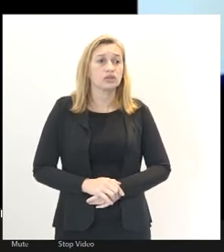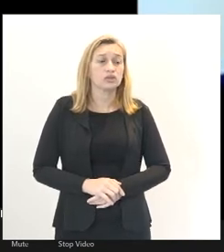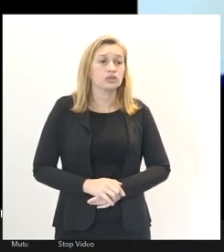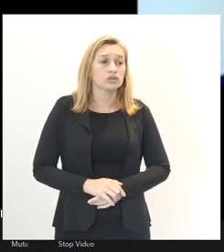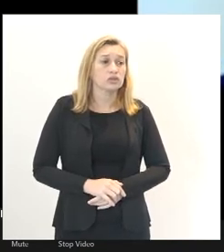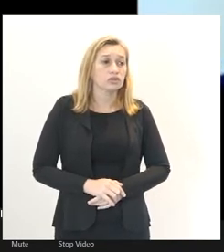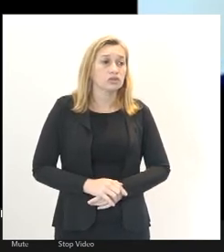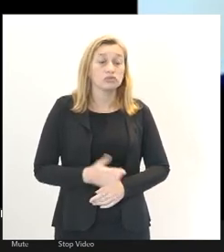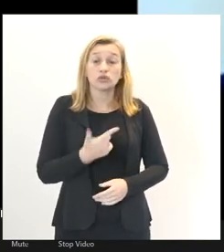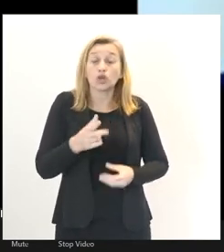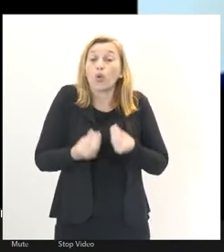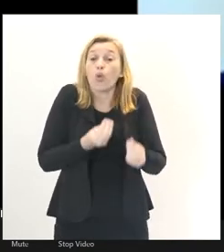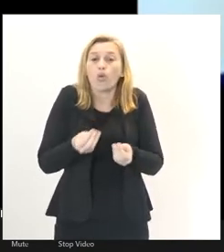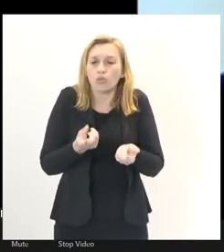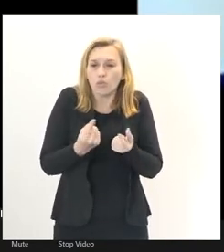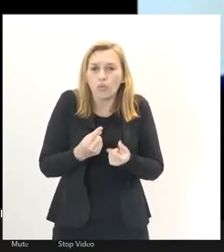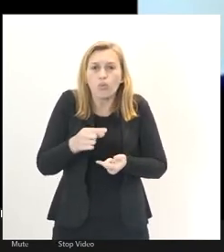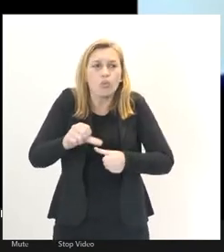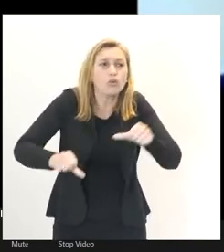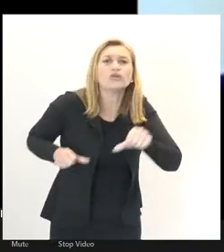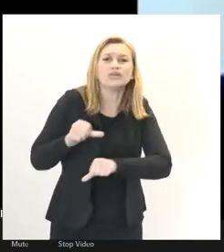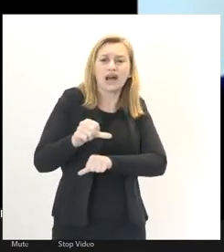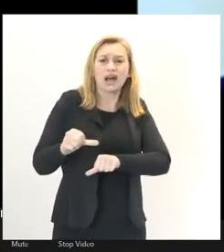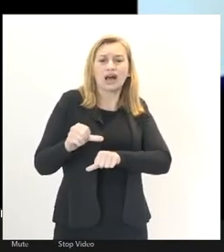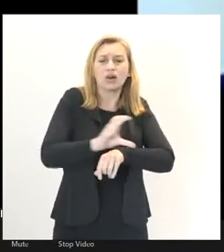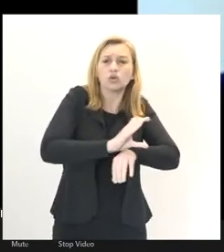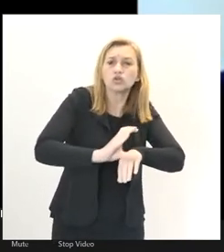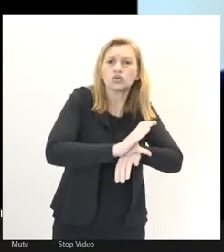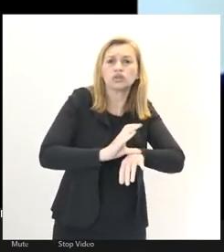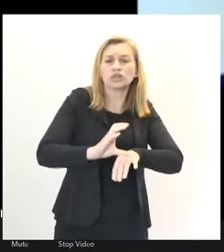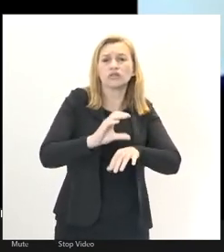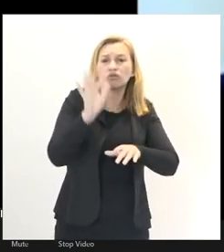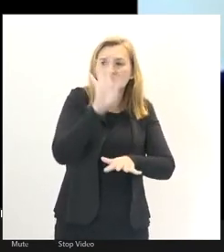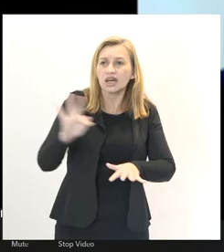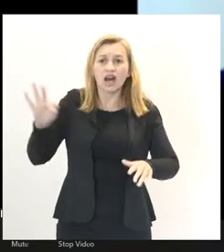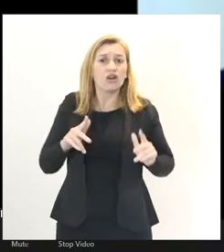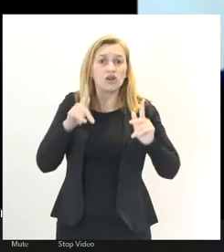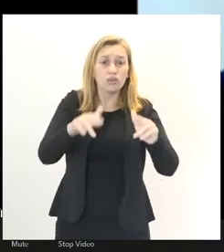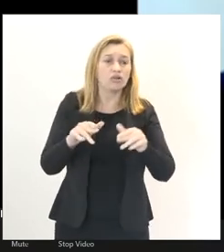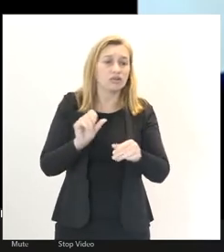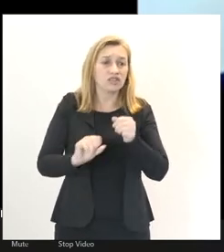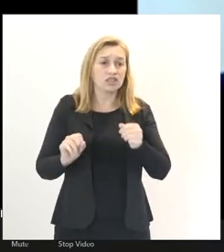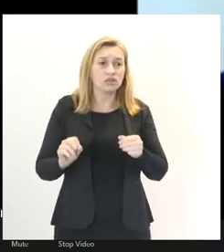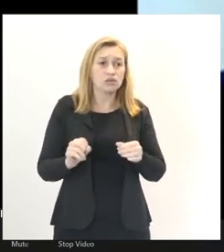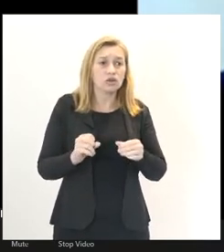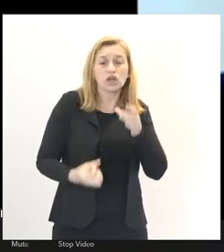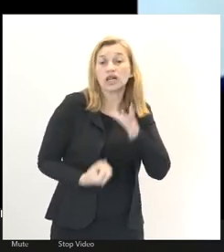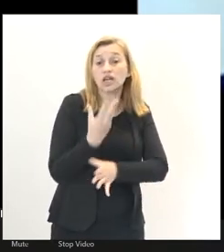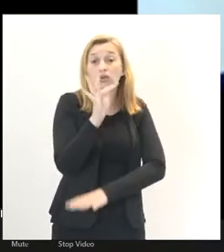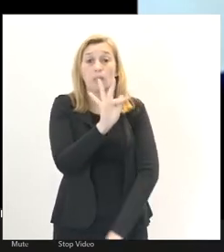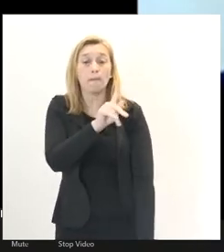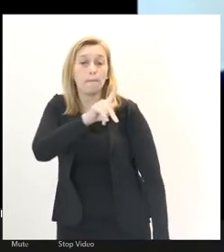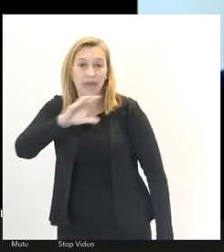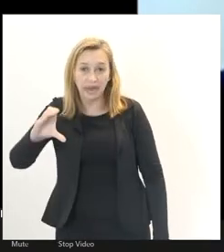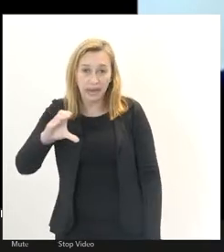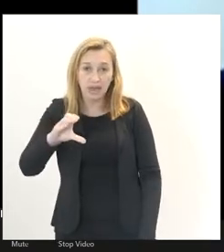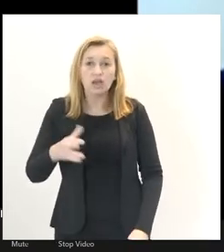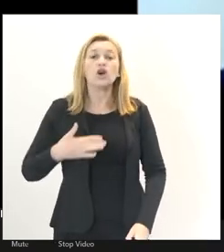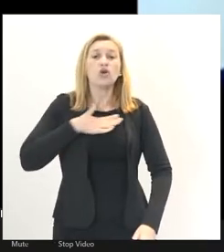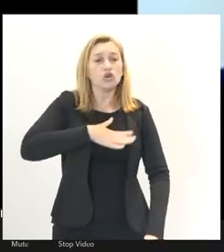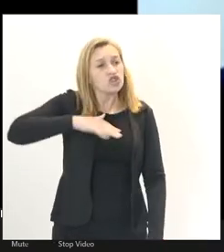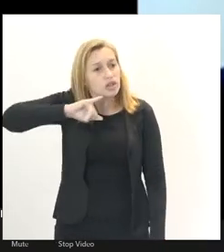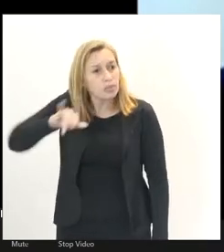para mudar a Constituição federal, como está fazendo através de PECs. E eu gostaria de